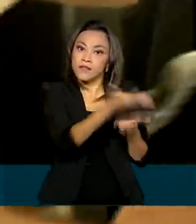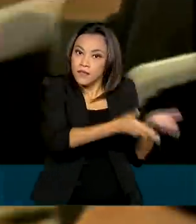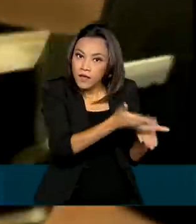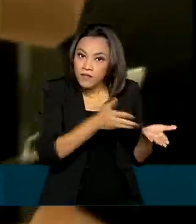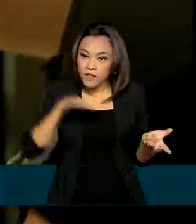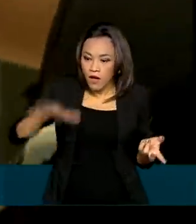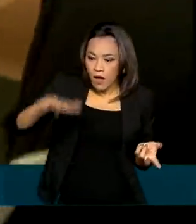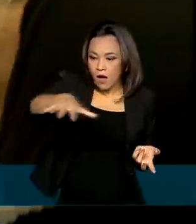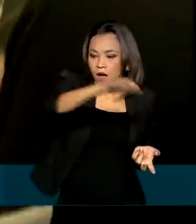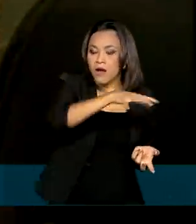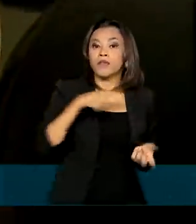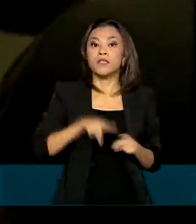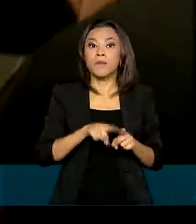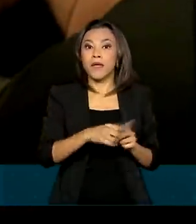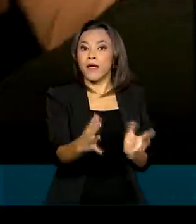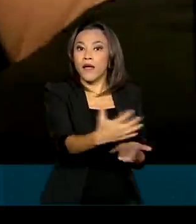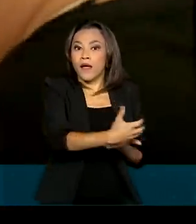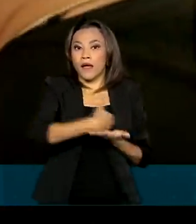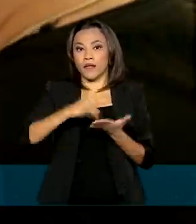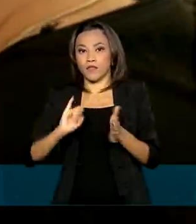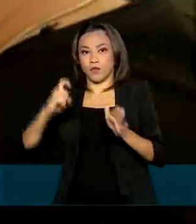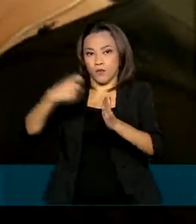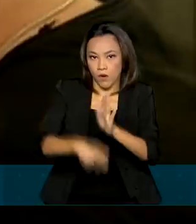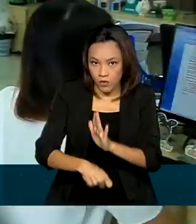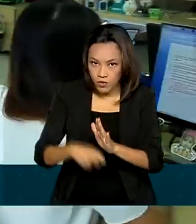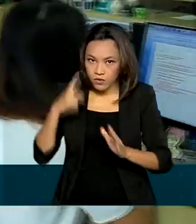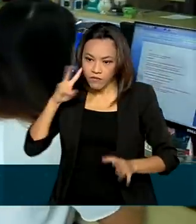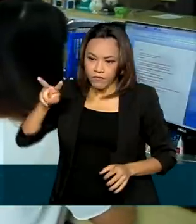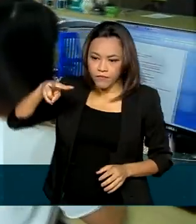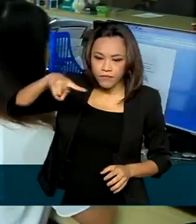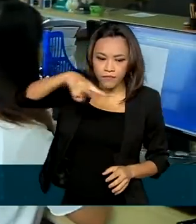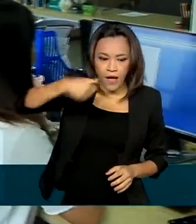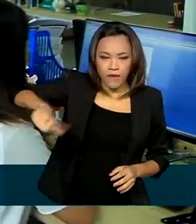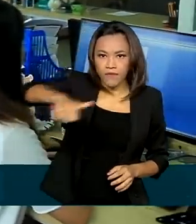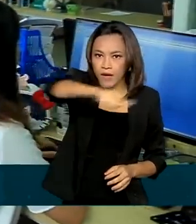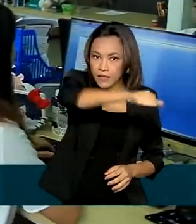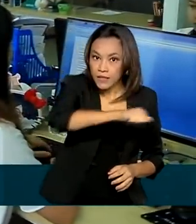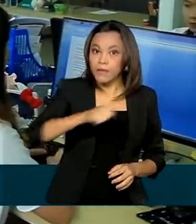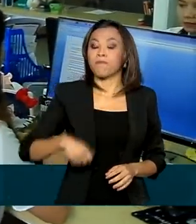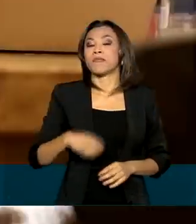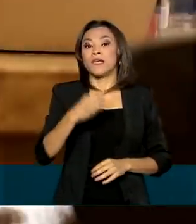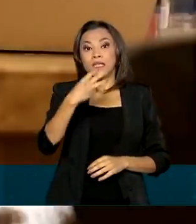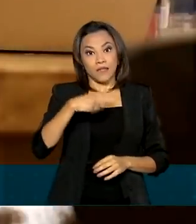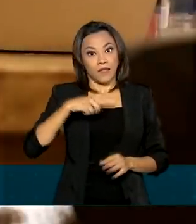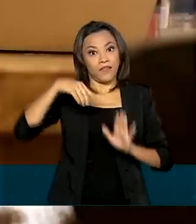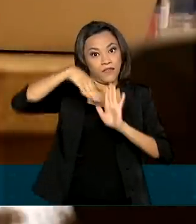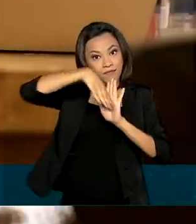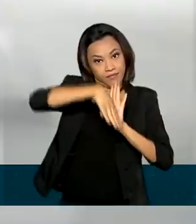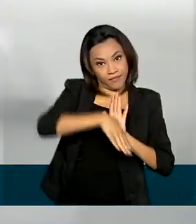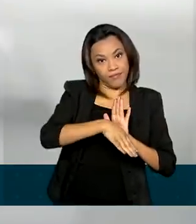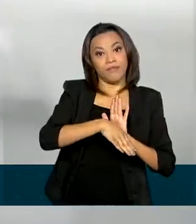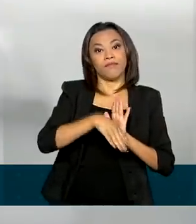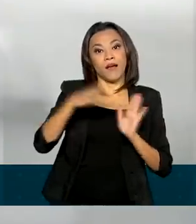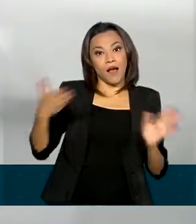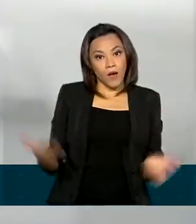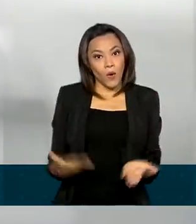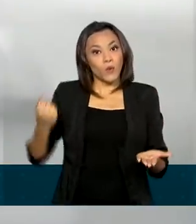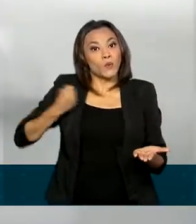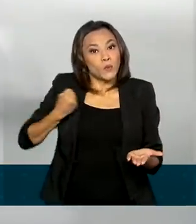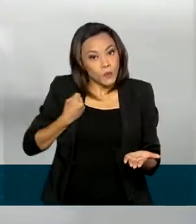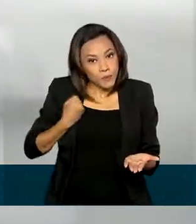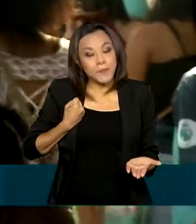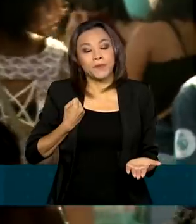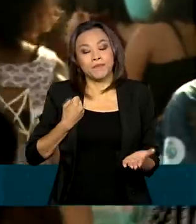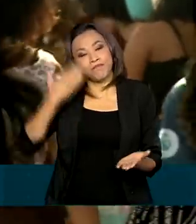além da arrecadação de impostos. Após quedas nos dois primeiros trimestres do ano, o número agora indica que,